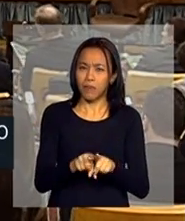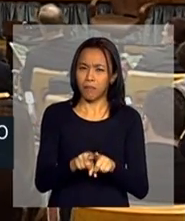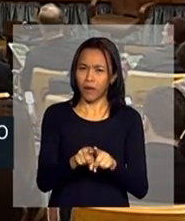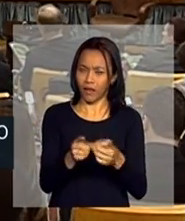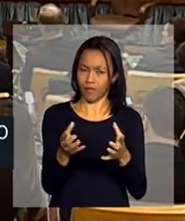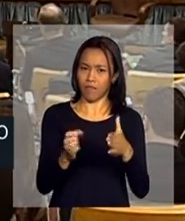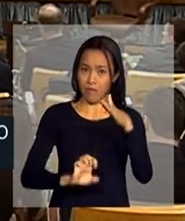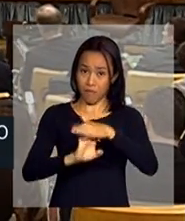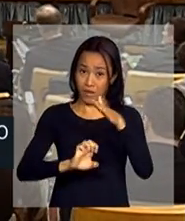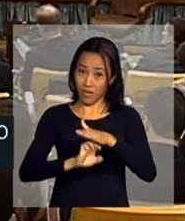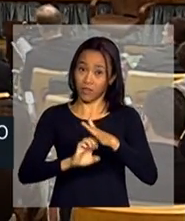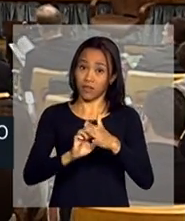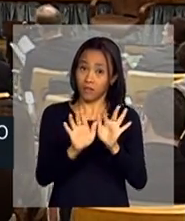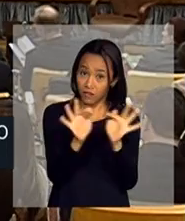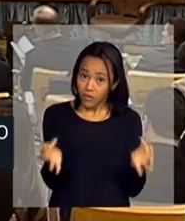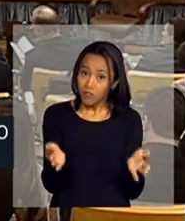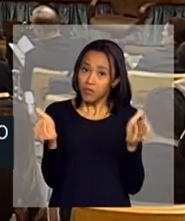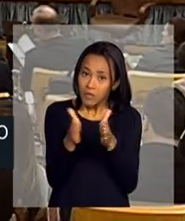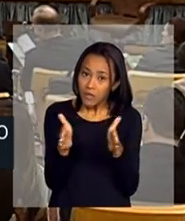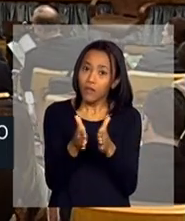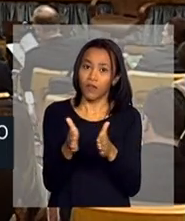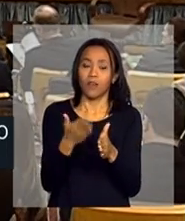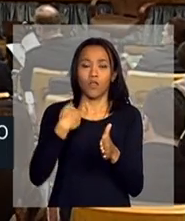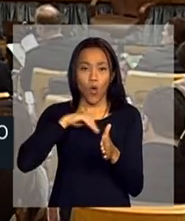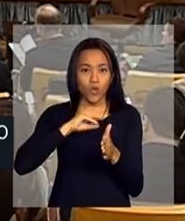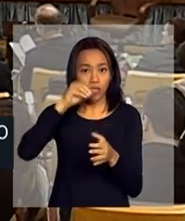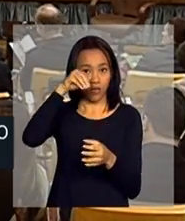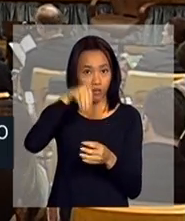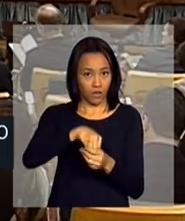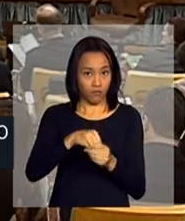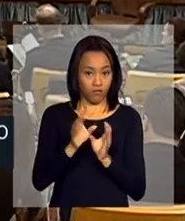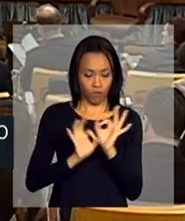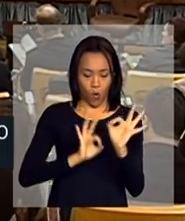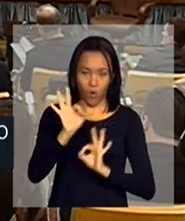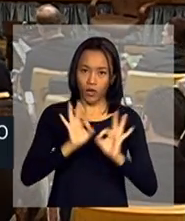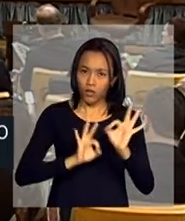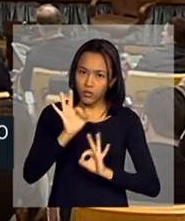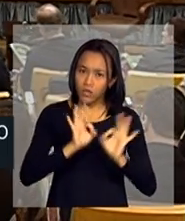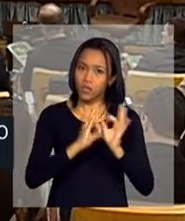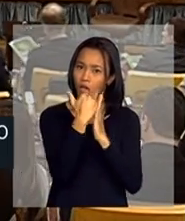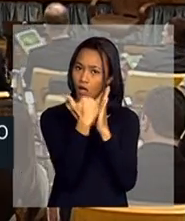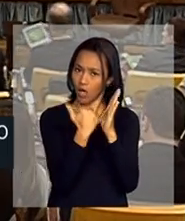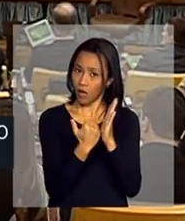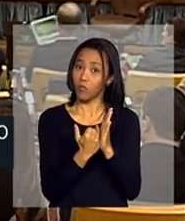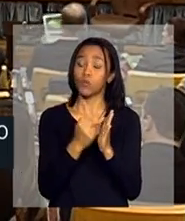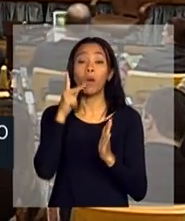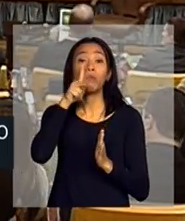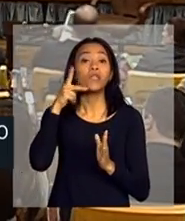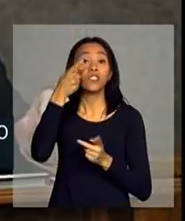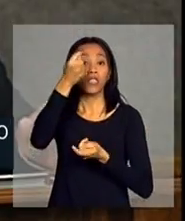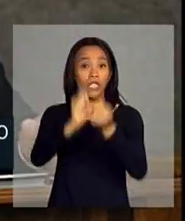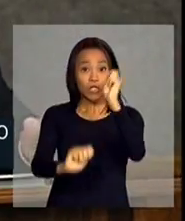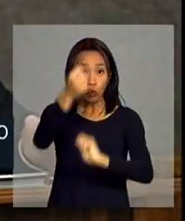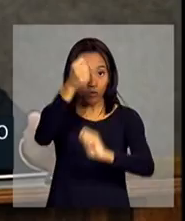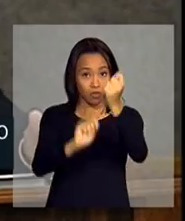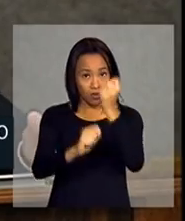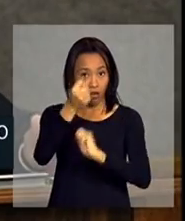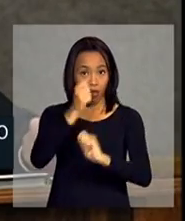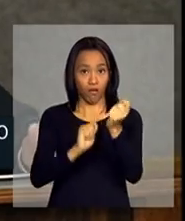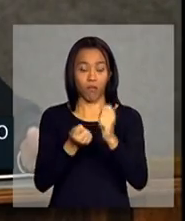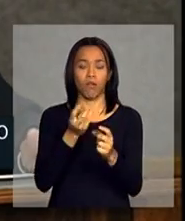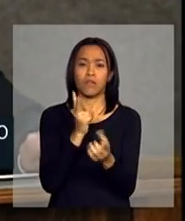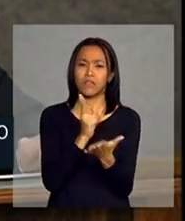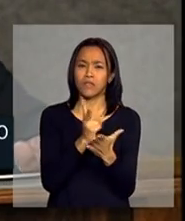negócios, quer dizer, intencionalmente, a gente criou uma estrutura de política industrial diretamente